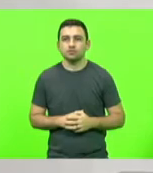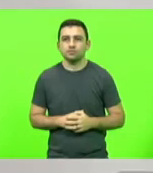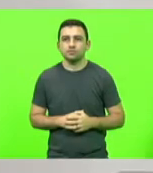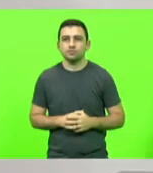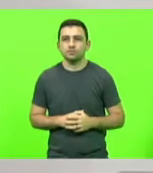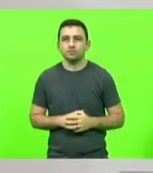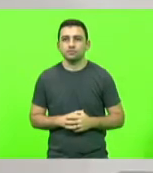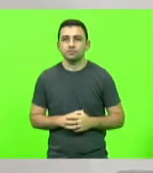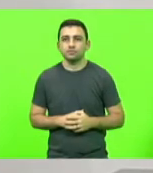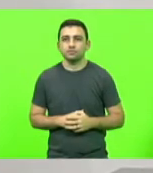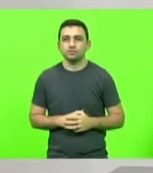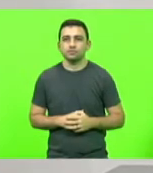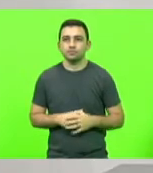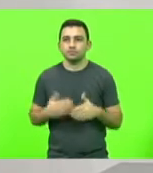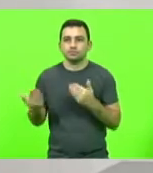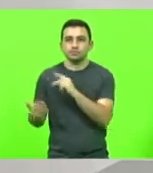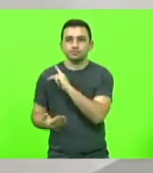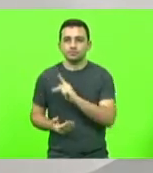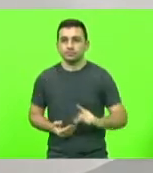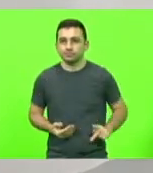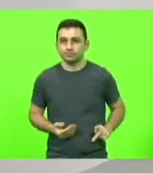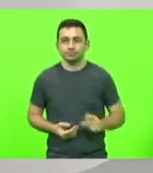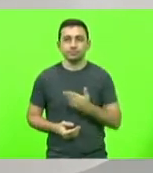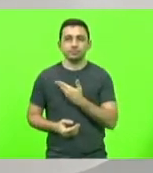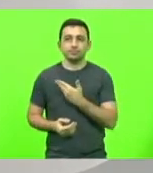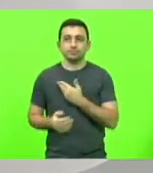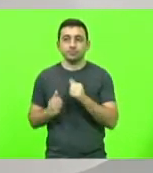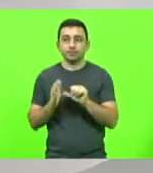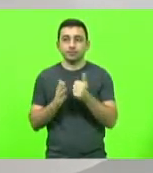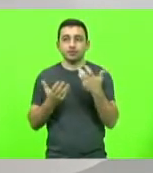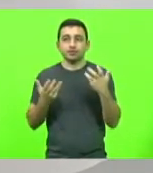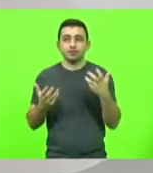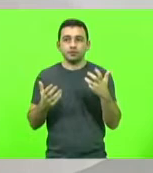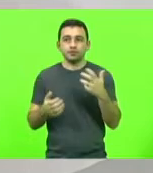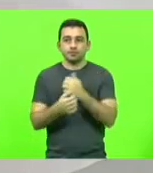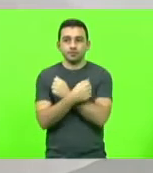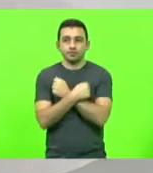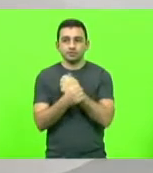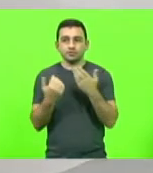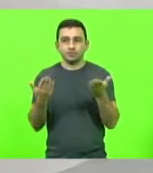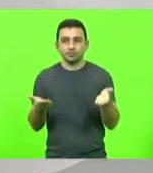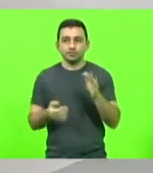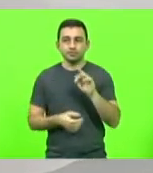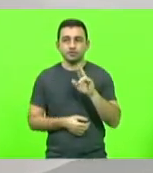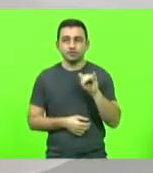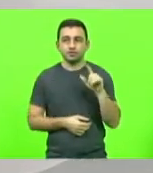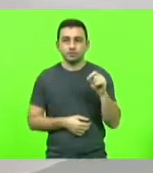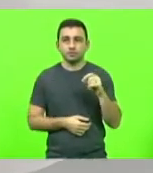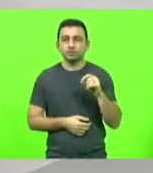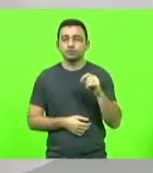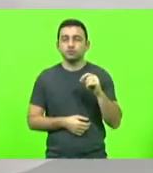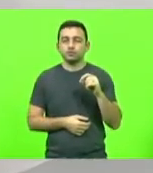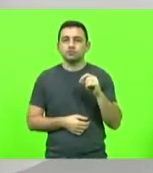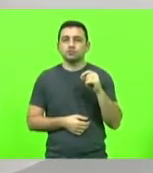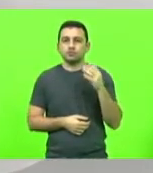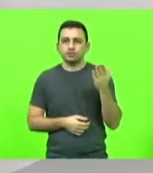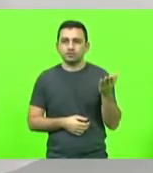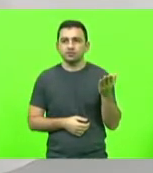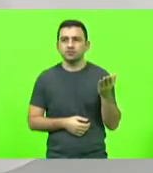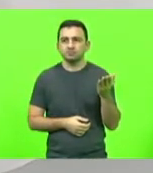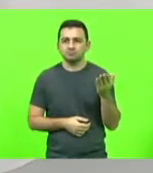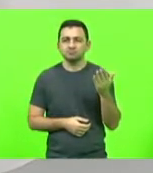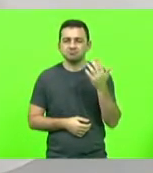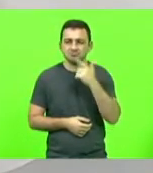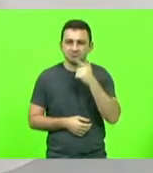Senhor presidente, meus colegas, primeiramente, quero mais uma vez abraçar o deputado Frigo que chega a esta casa, acompanhado de sua família